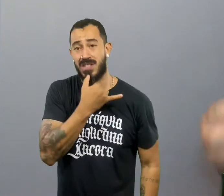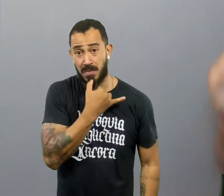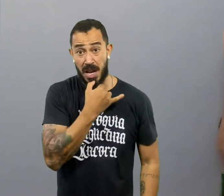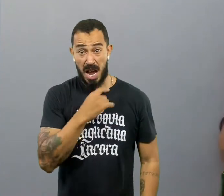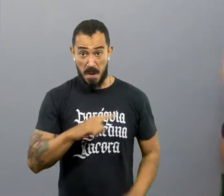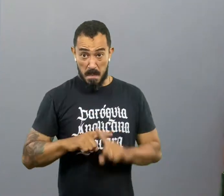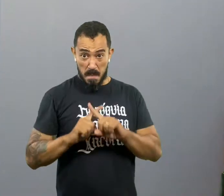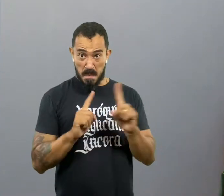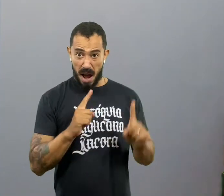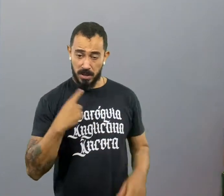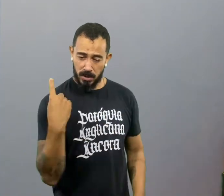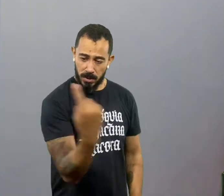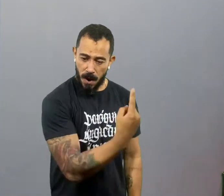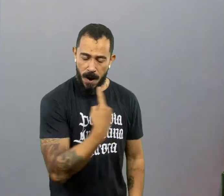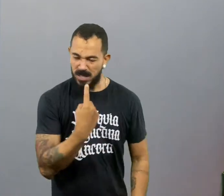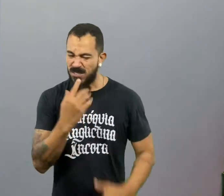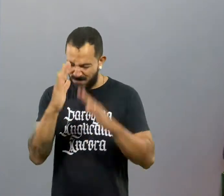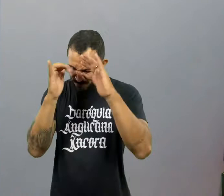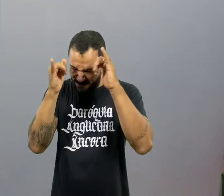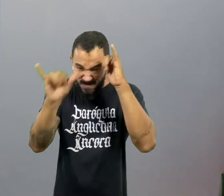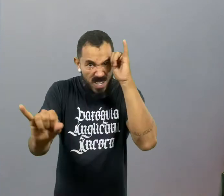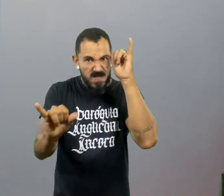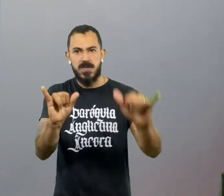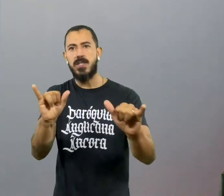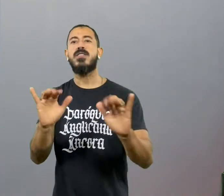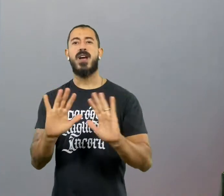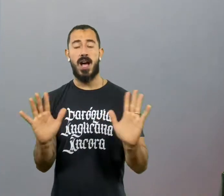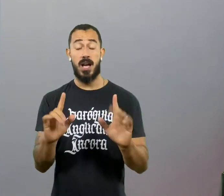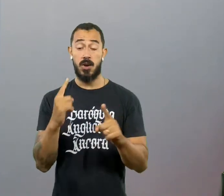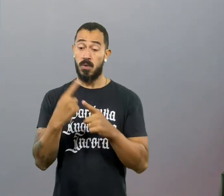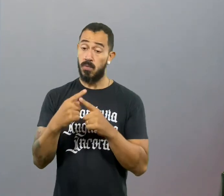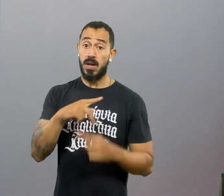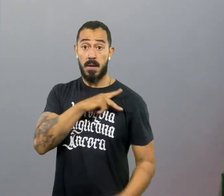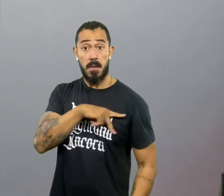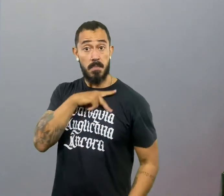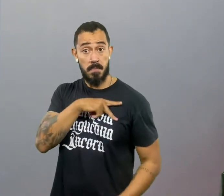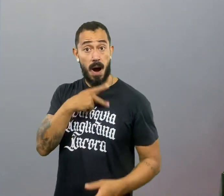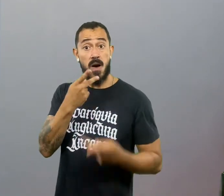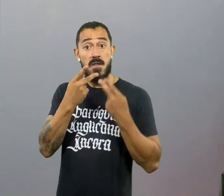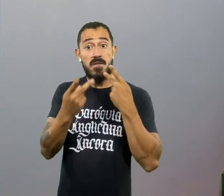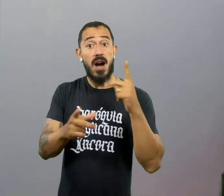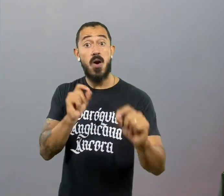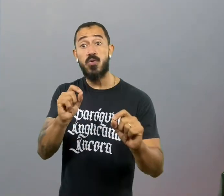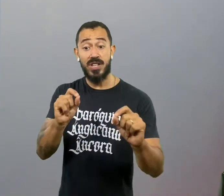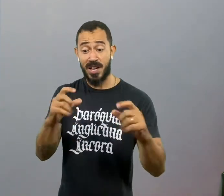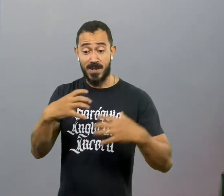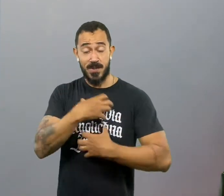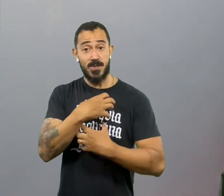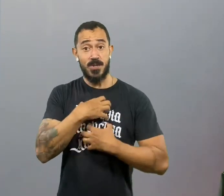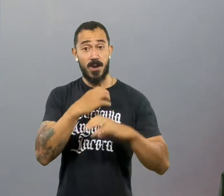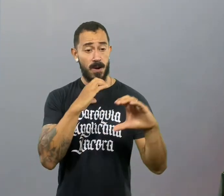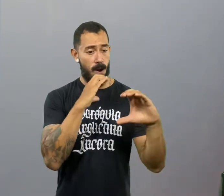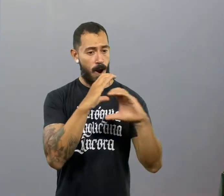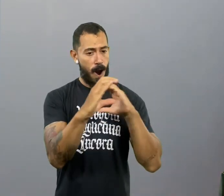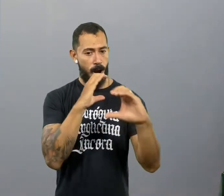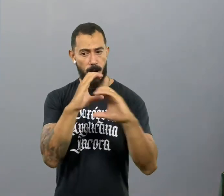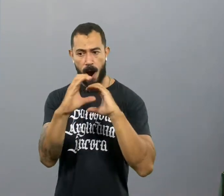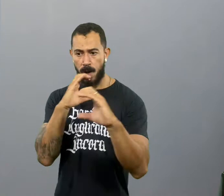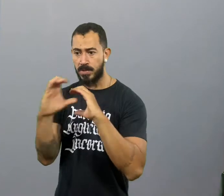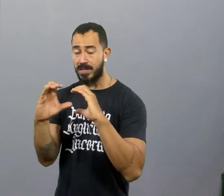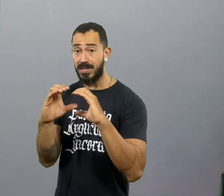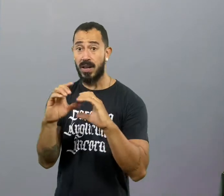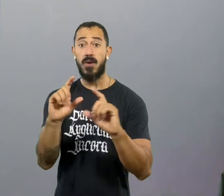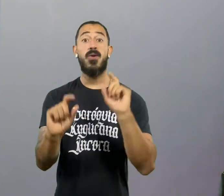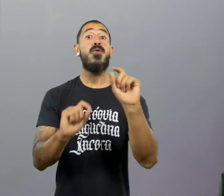E o Espírito Santo vai te iluminar. E a Bíblia tem vários conselhos. Nessa carta aos Efésios, Paulo fala sobre as formicações, que são